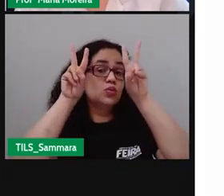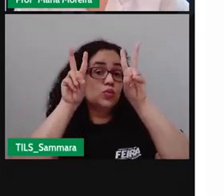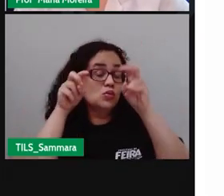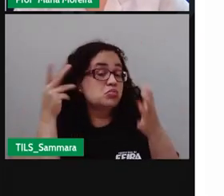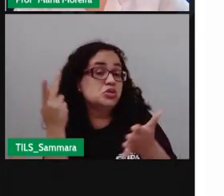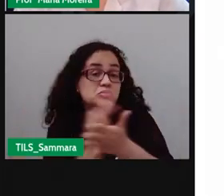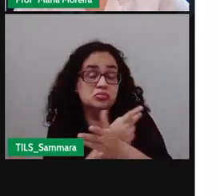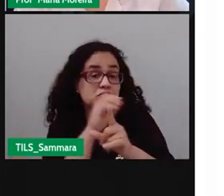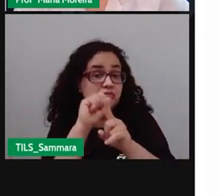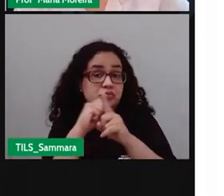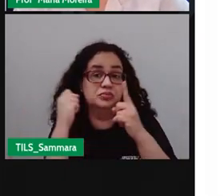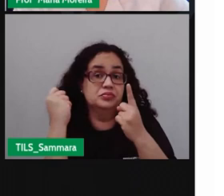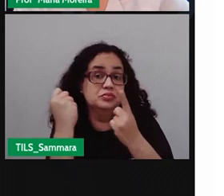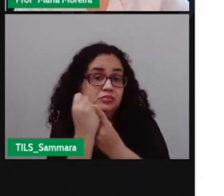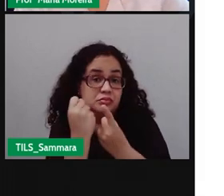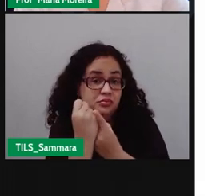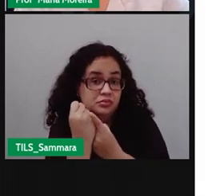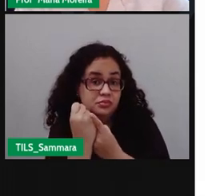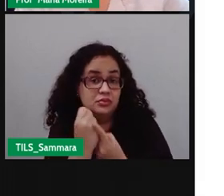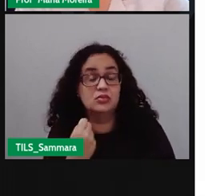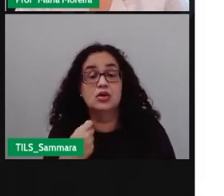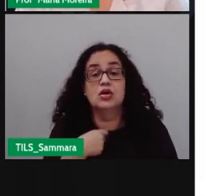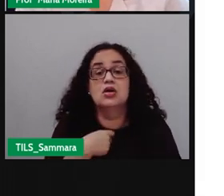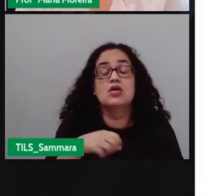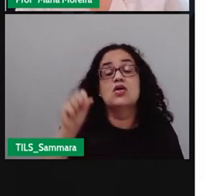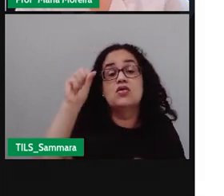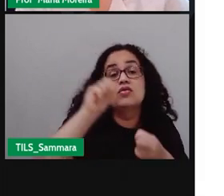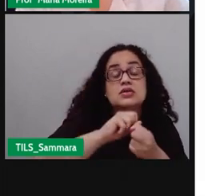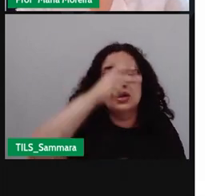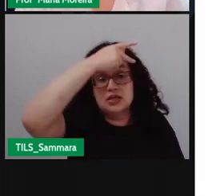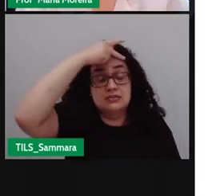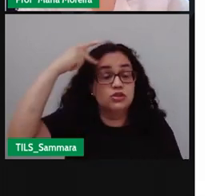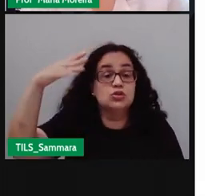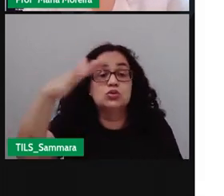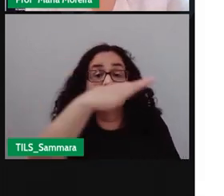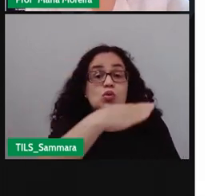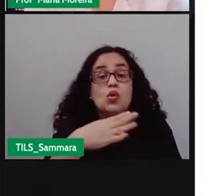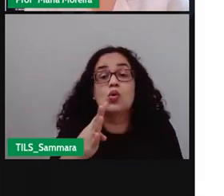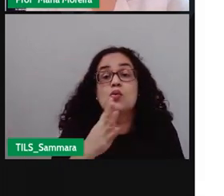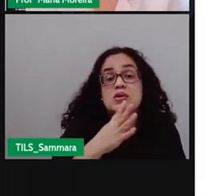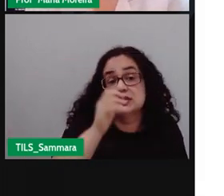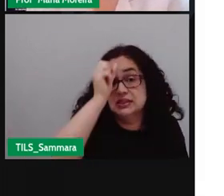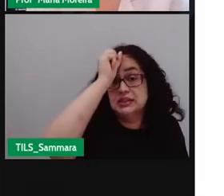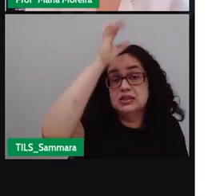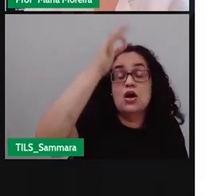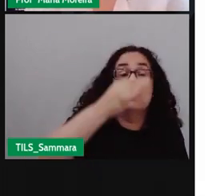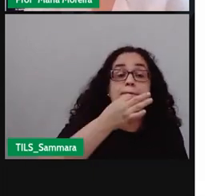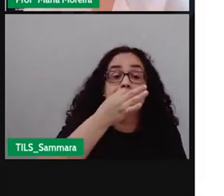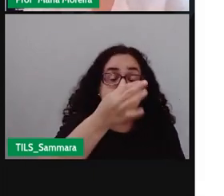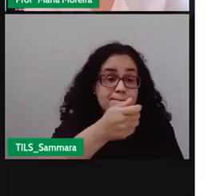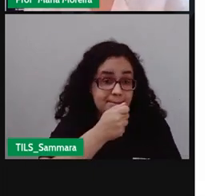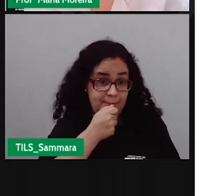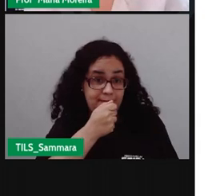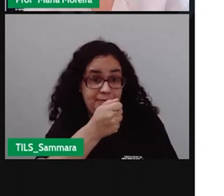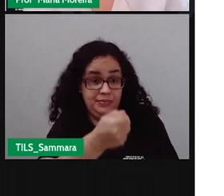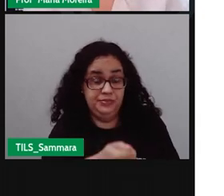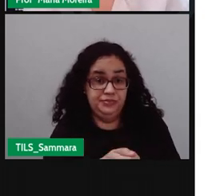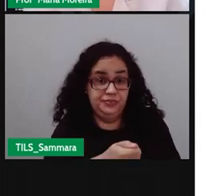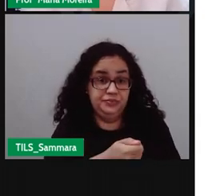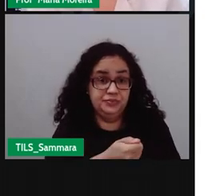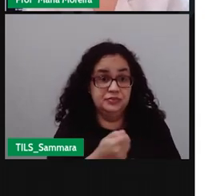acontecimentos sociais ou fazer com que o público conheça sobre as ideias e opiniões da pessoa que é entrevistada